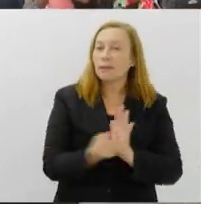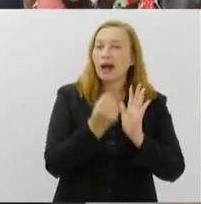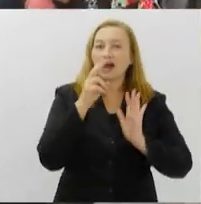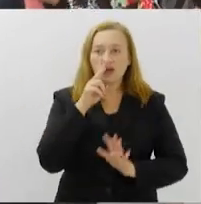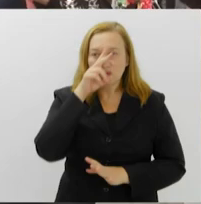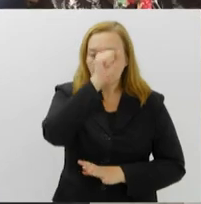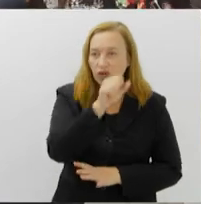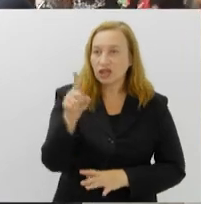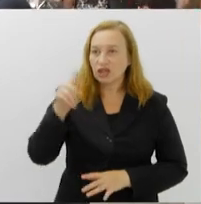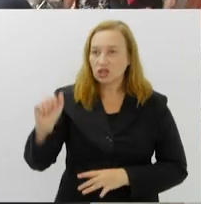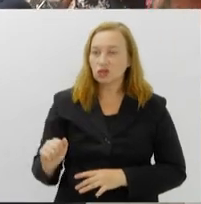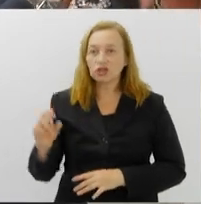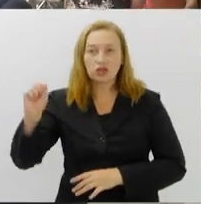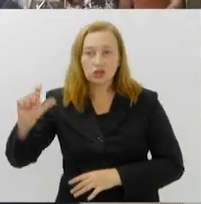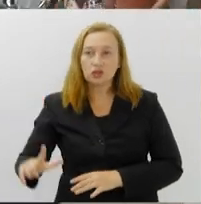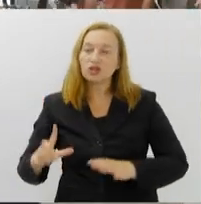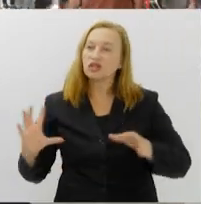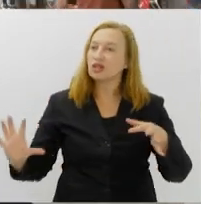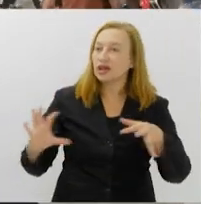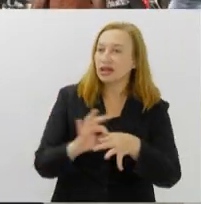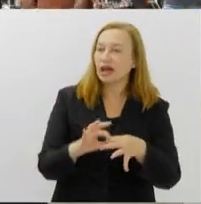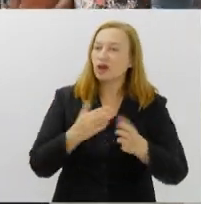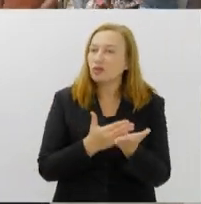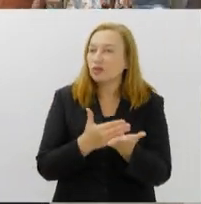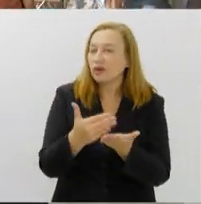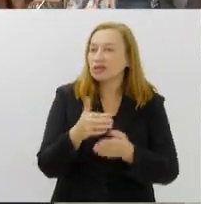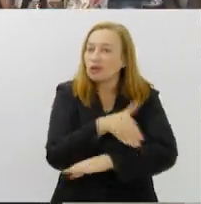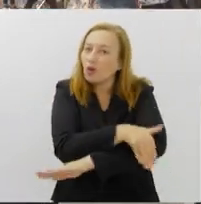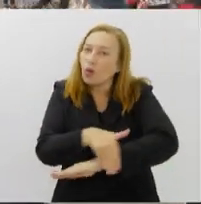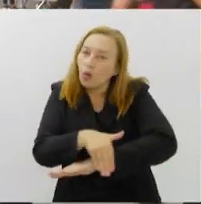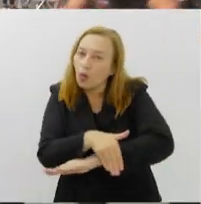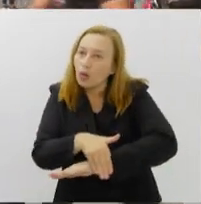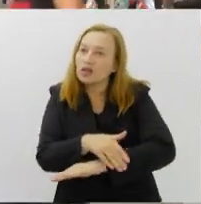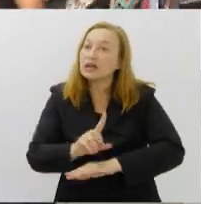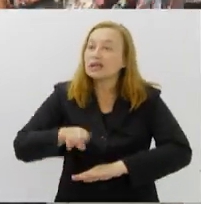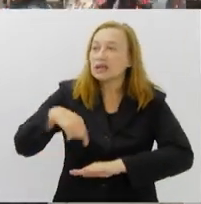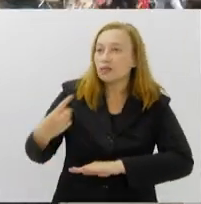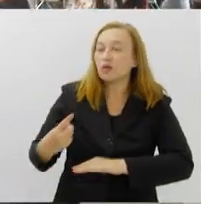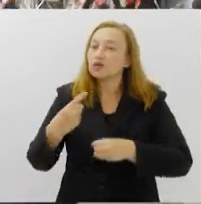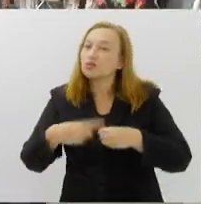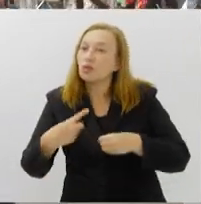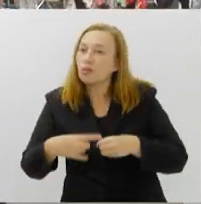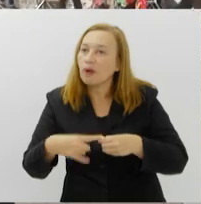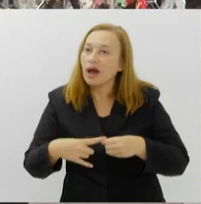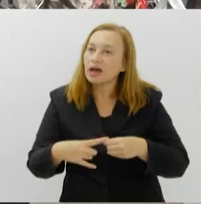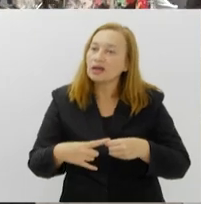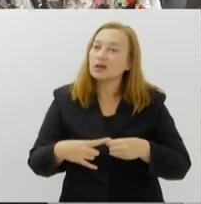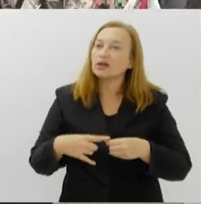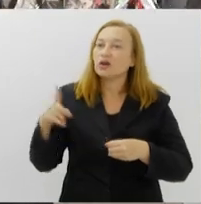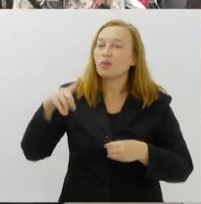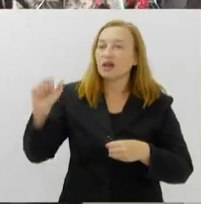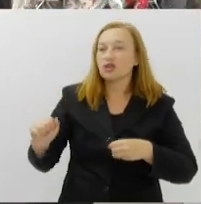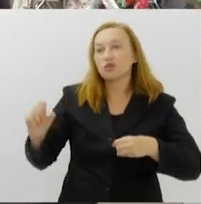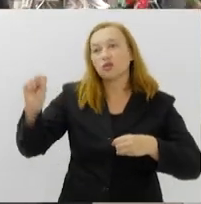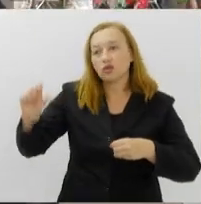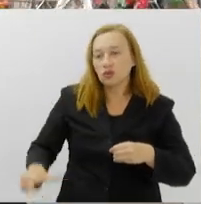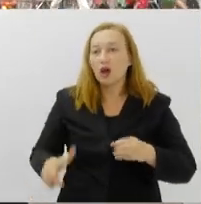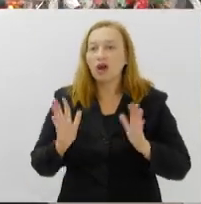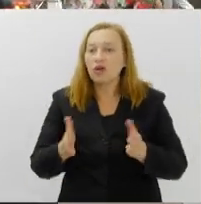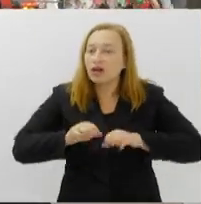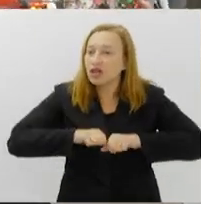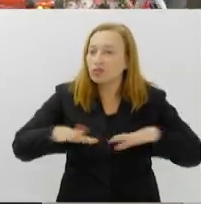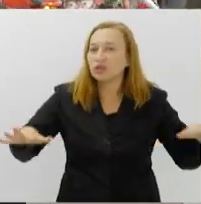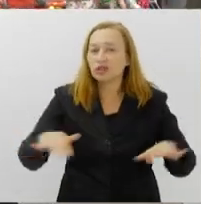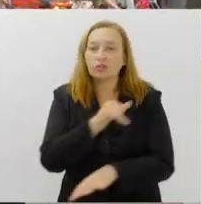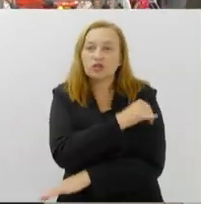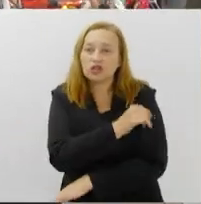Zona Sul, a gente quer consolidar, uma, a gente começa com ruas, os polos, depois por bairros, por uma Zona Sul, agora a gente quer expandir para o Rio